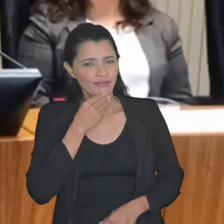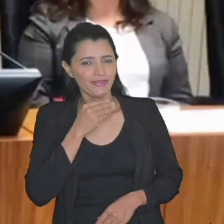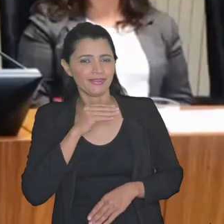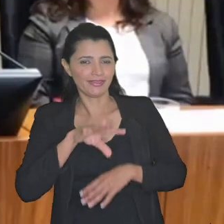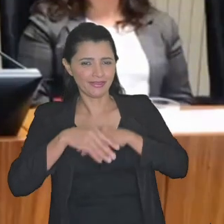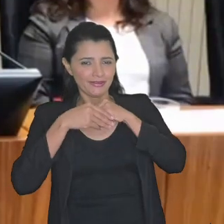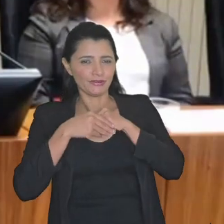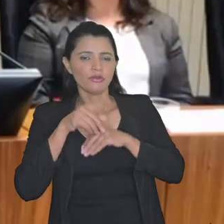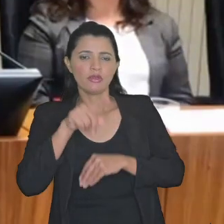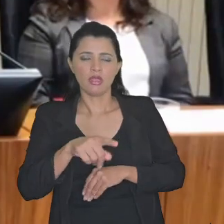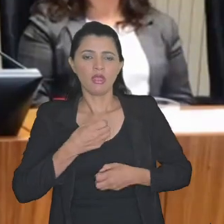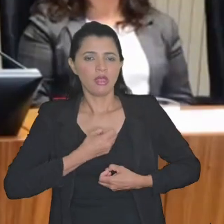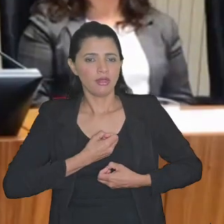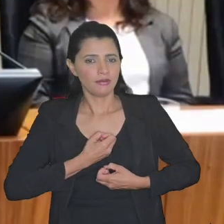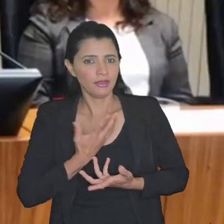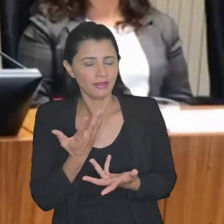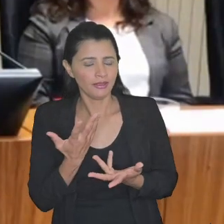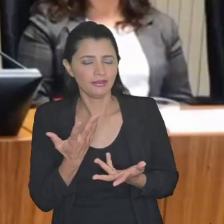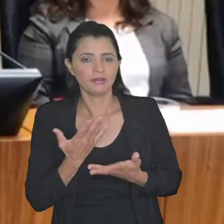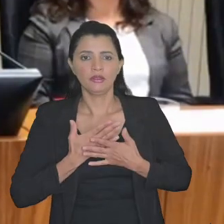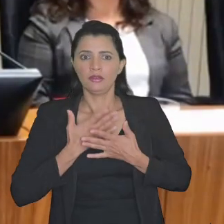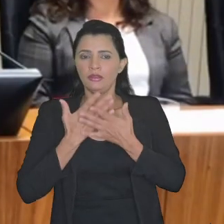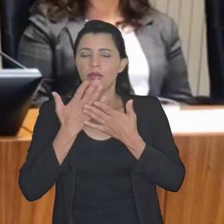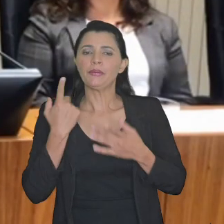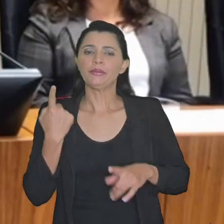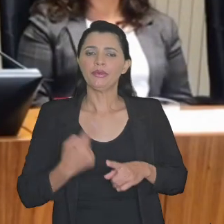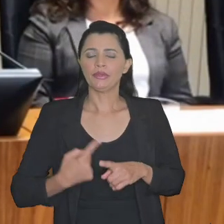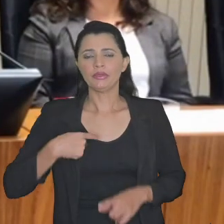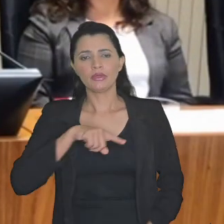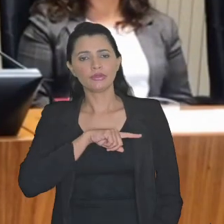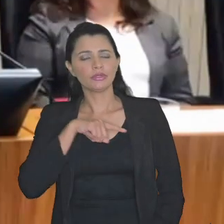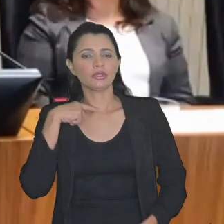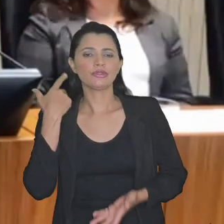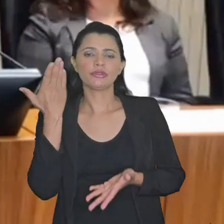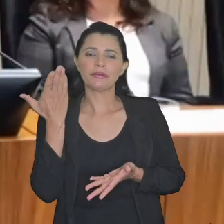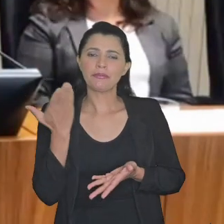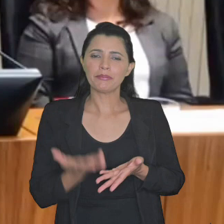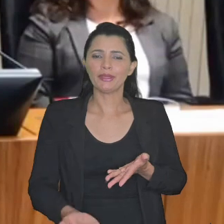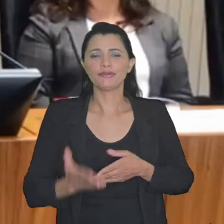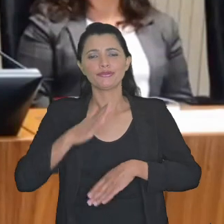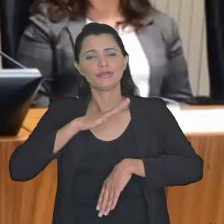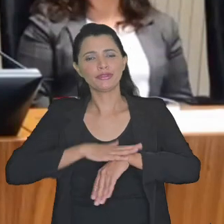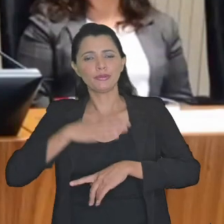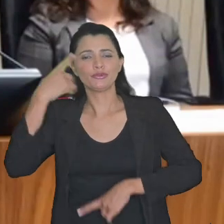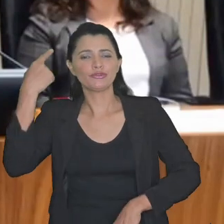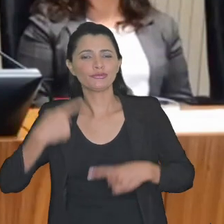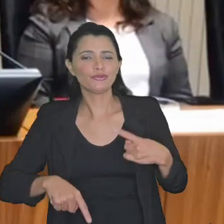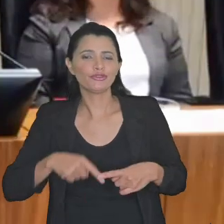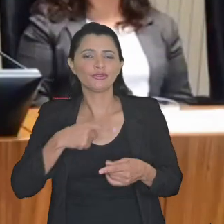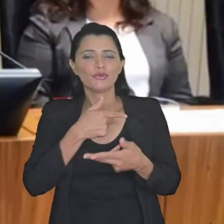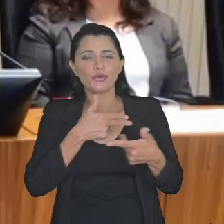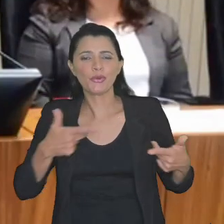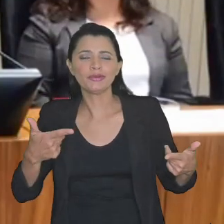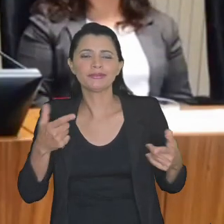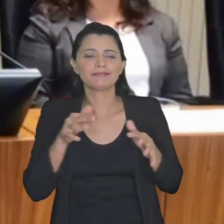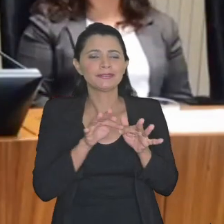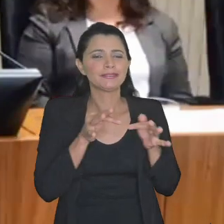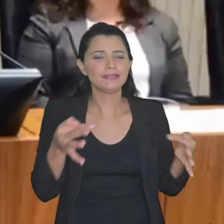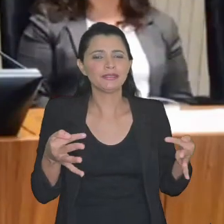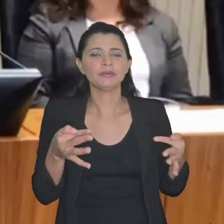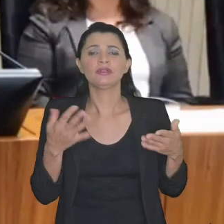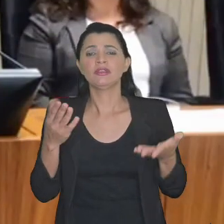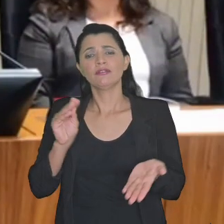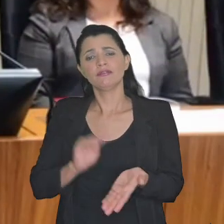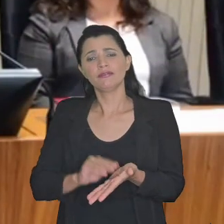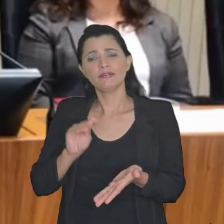pegando esse gancho até um desabafo porque a gente perde muito tempo discutindo questões